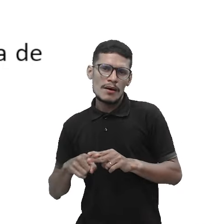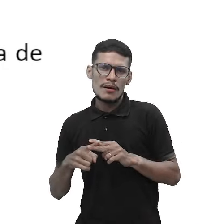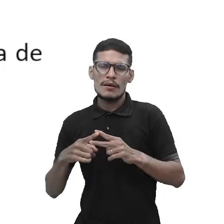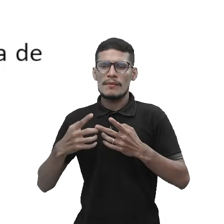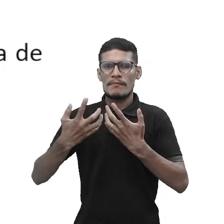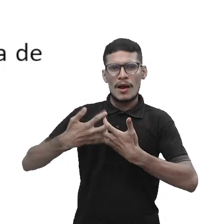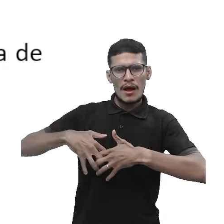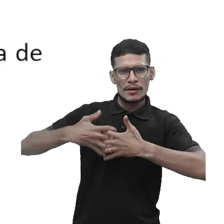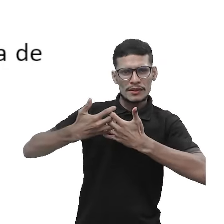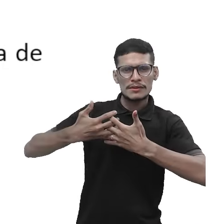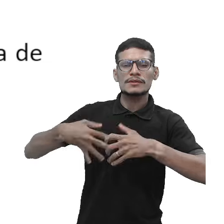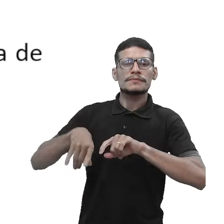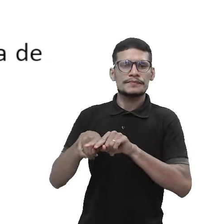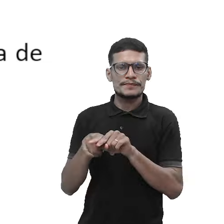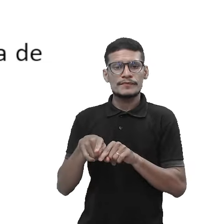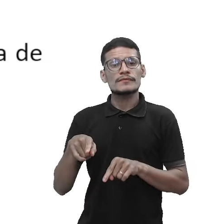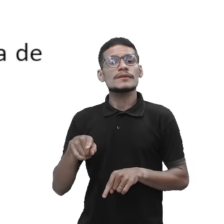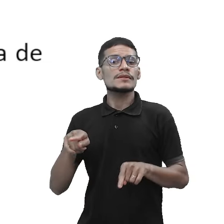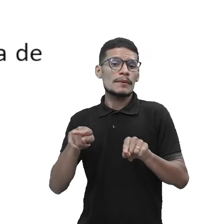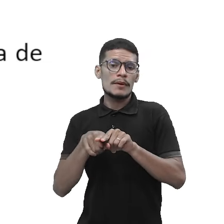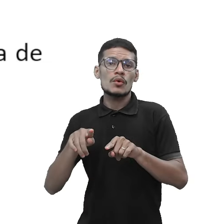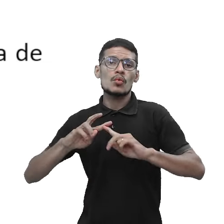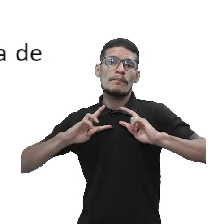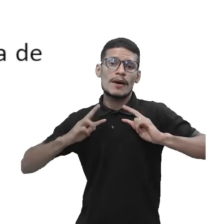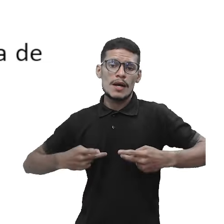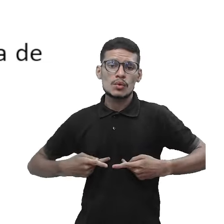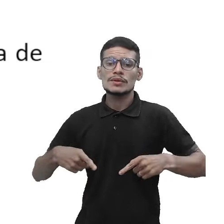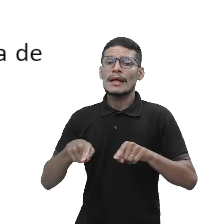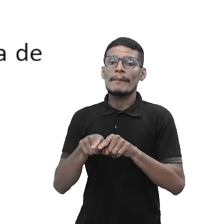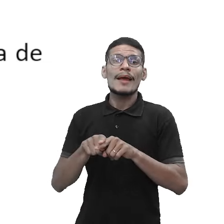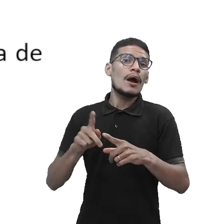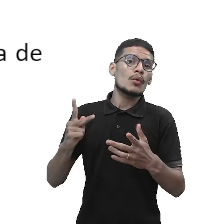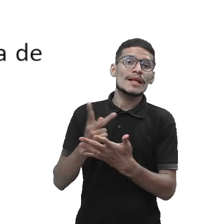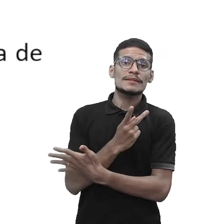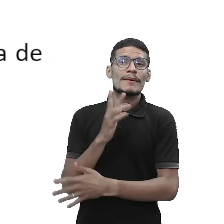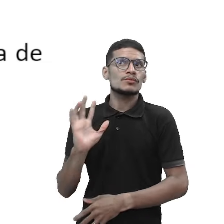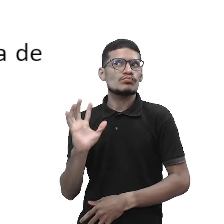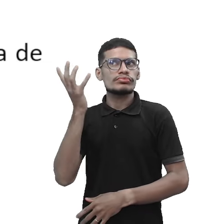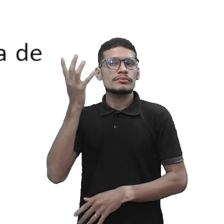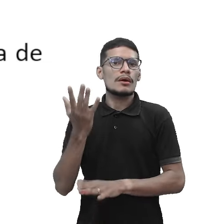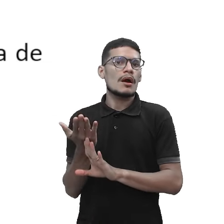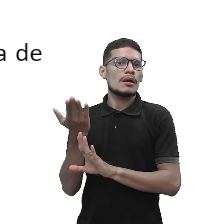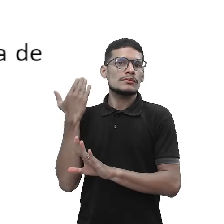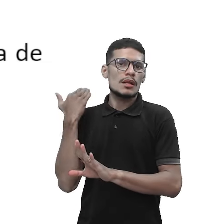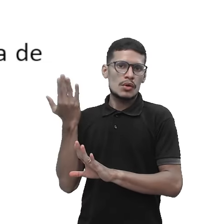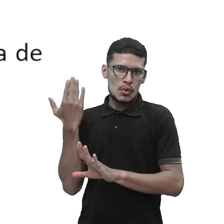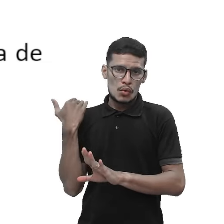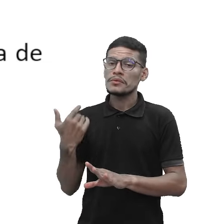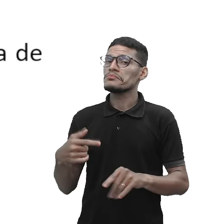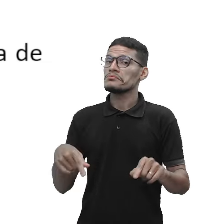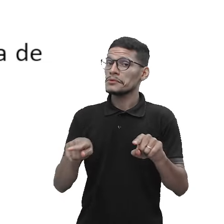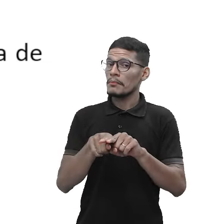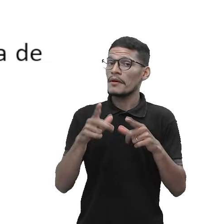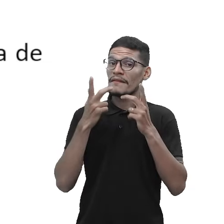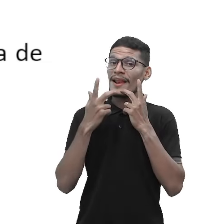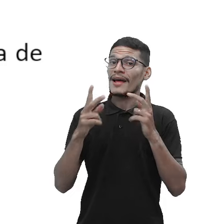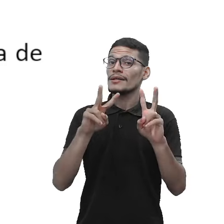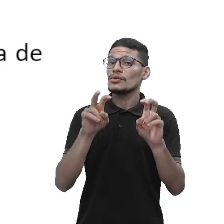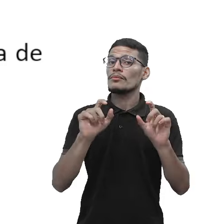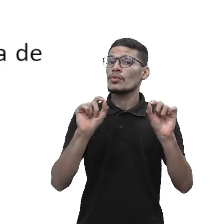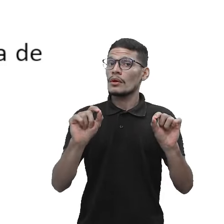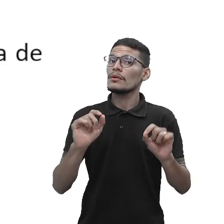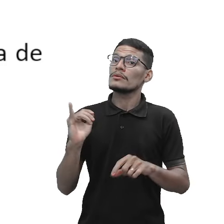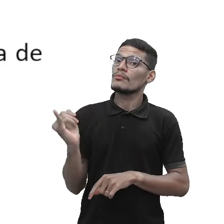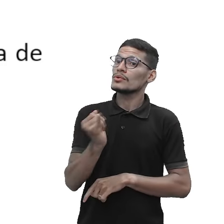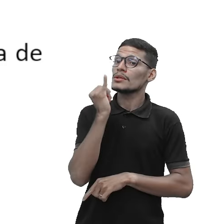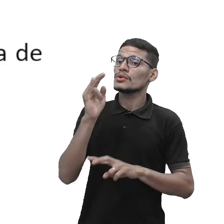e, principalmente, o quê? Vai avaliar eventos anteriores. E daí, ela vai trabalhar justamente com uma questão bem importante para a gente, com essa questão de essa